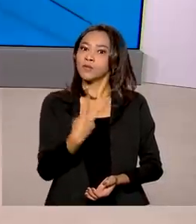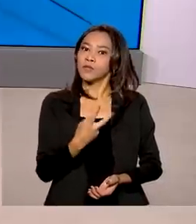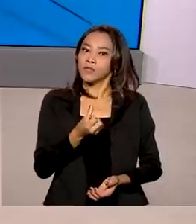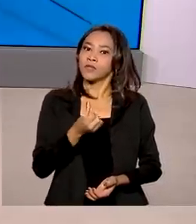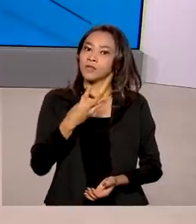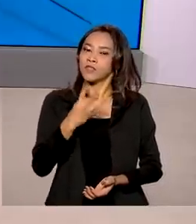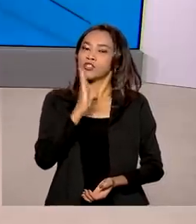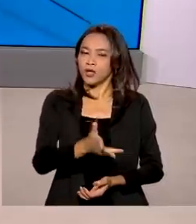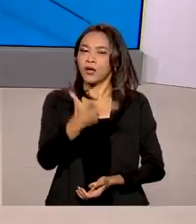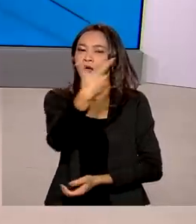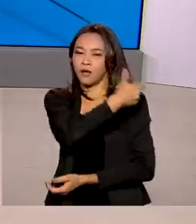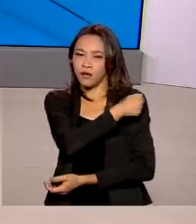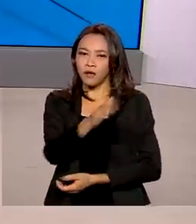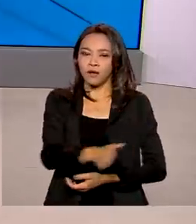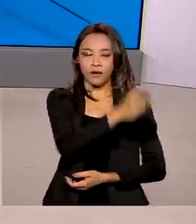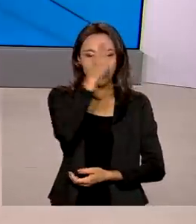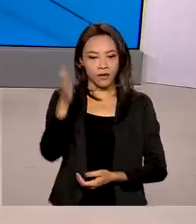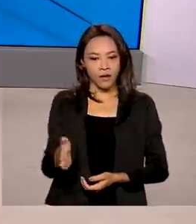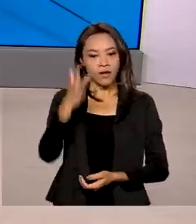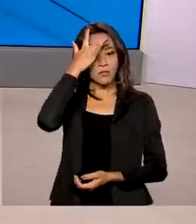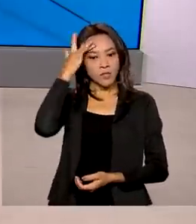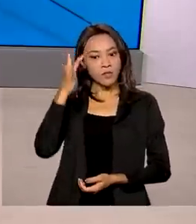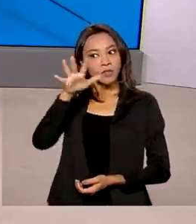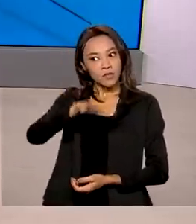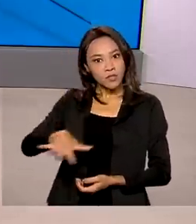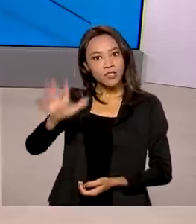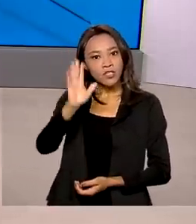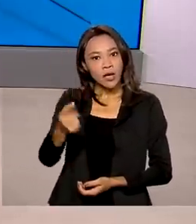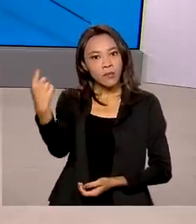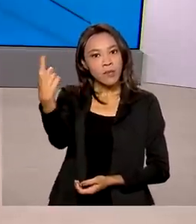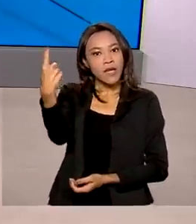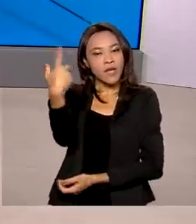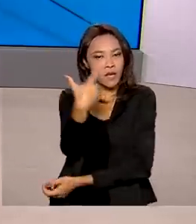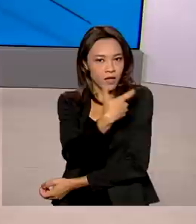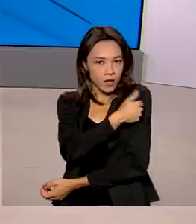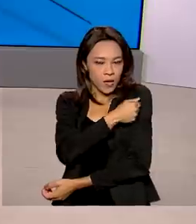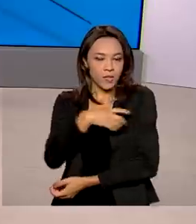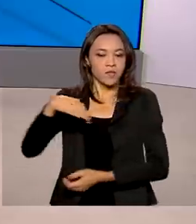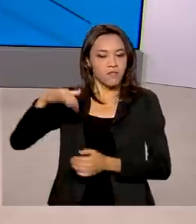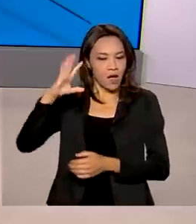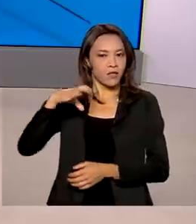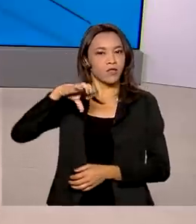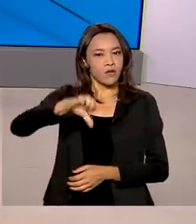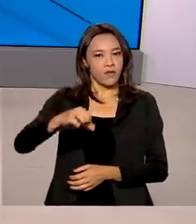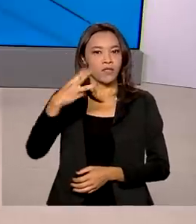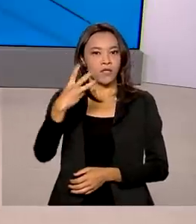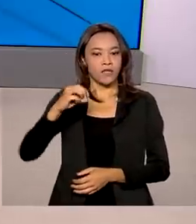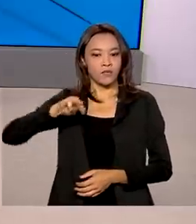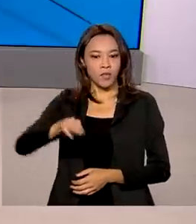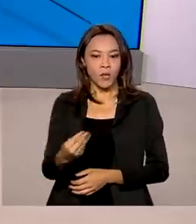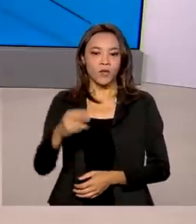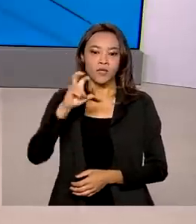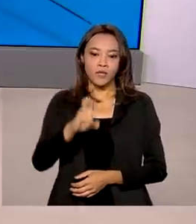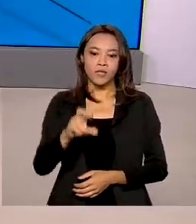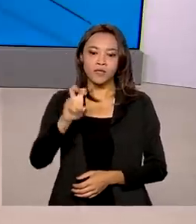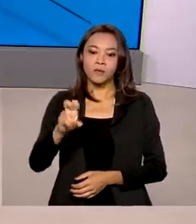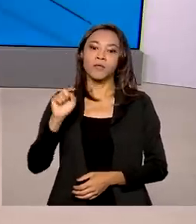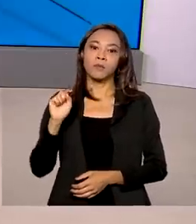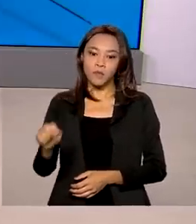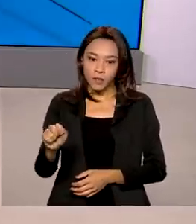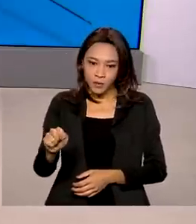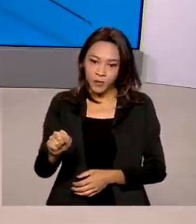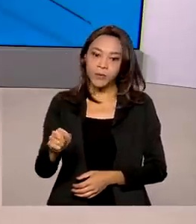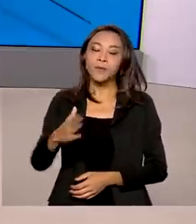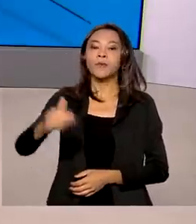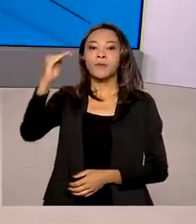foram aplicadas. Os brasileiros que tomaram aí a primeira dose da vacina ultrapassam 93 milhões 555 mil